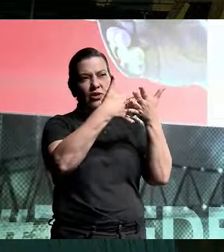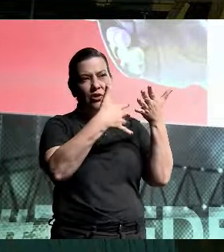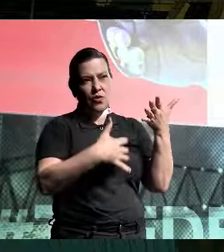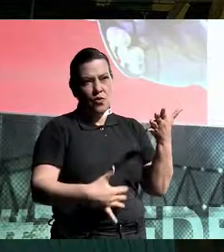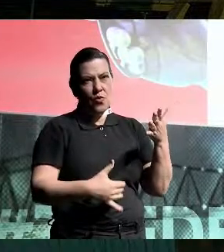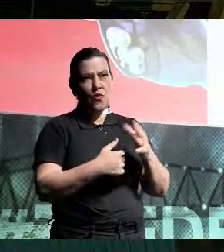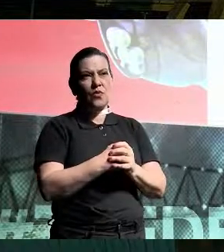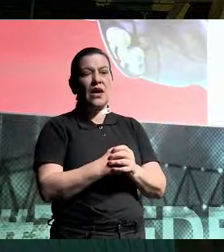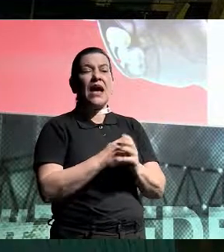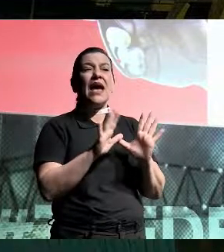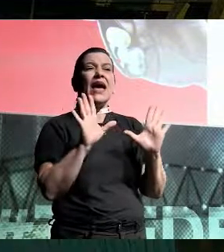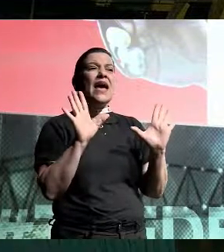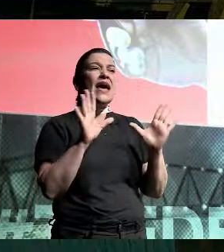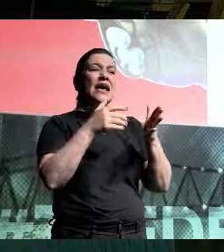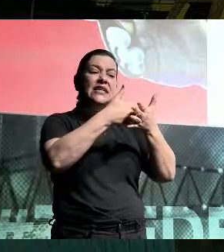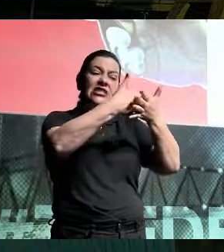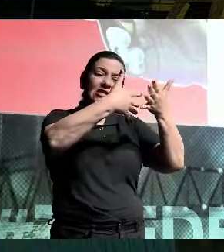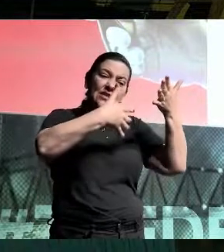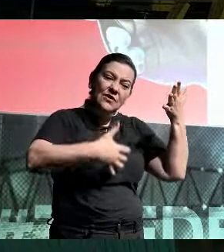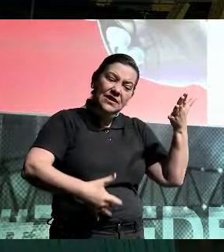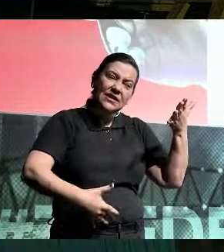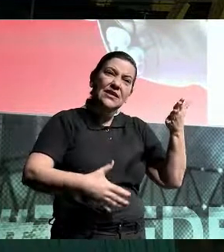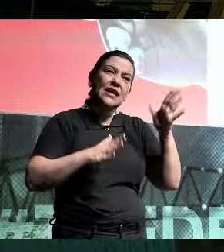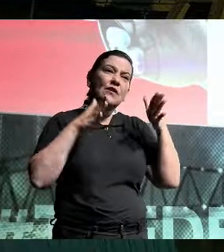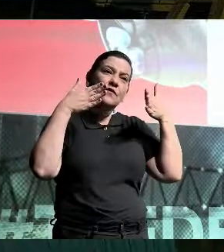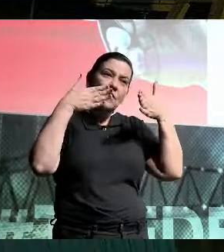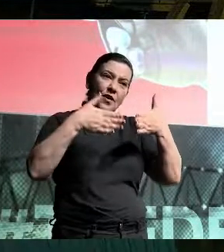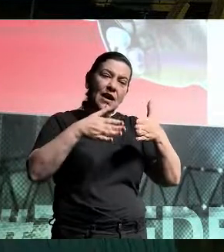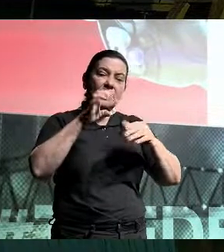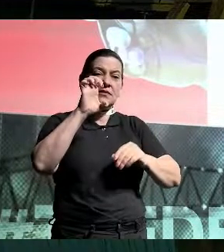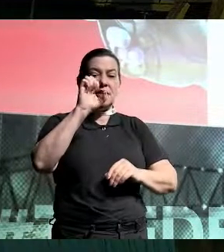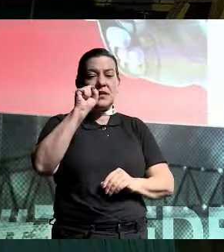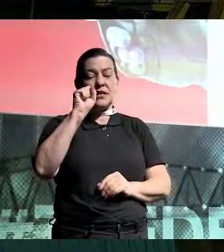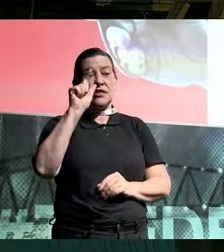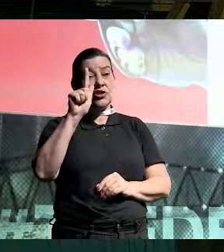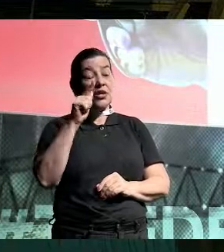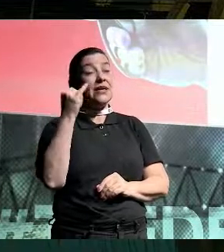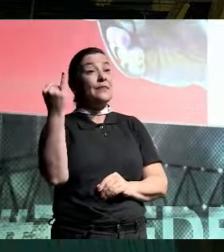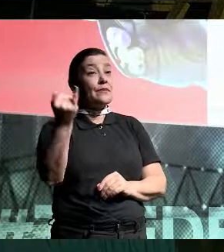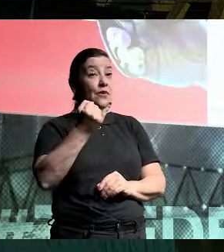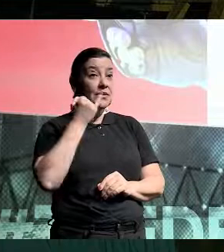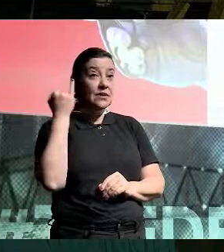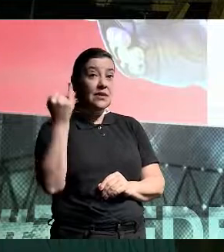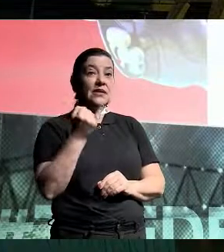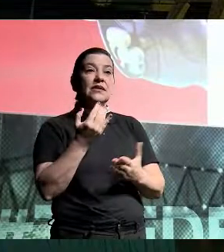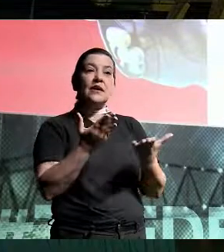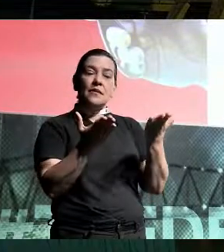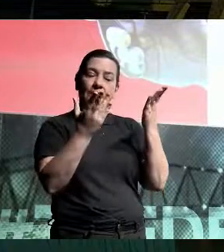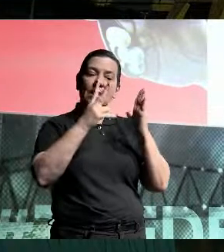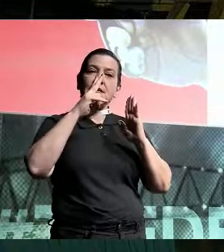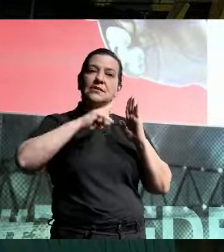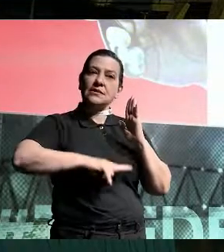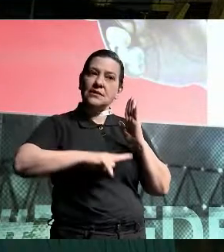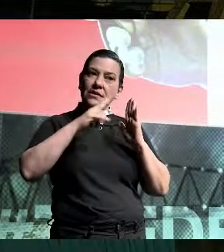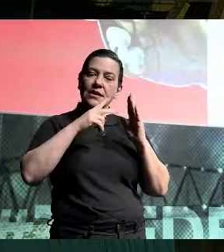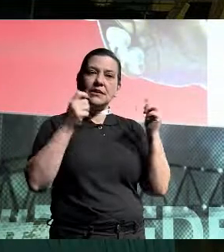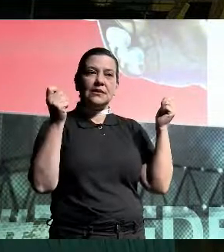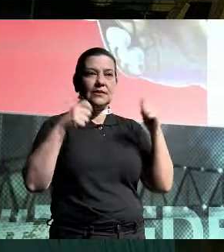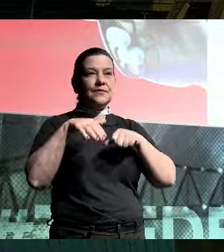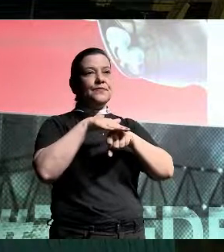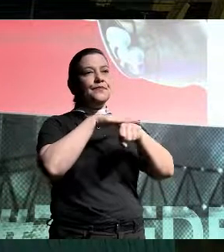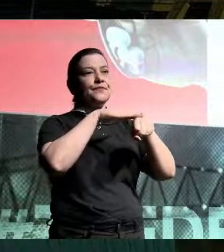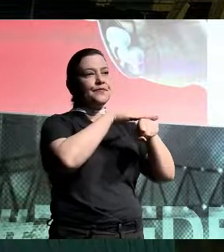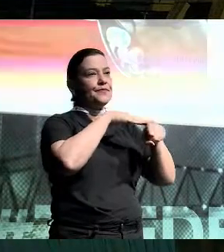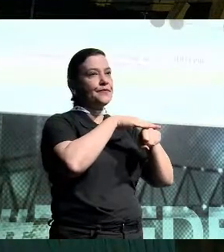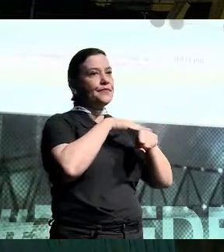nem é uma reportagem, uma edição inteira que eles fizeram dedicada ao ESG, tamanha importância, mas vale ler para ter argumentos críticos sobre o